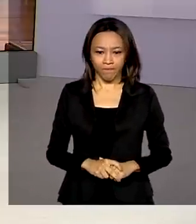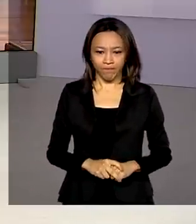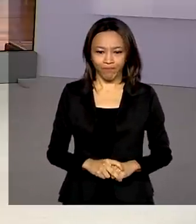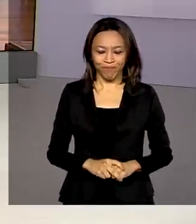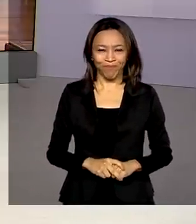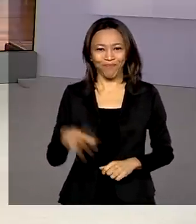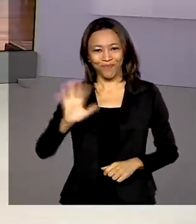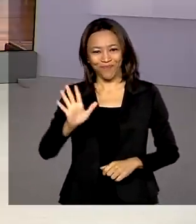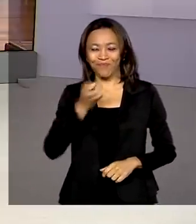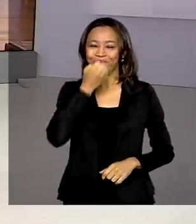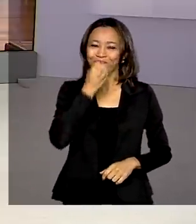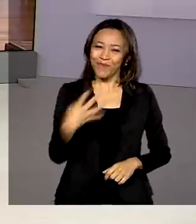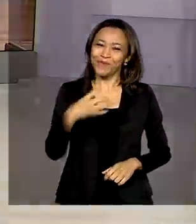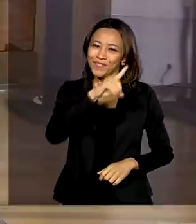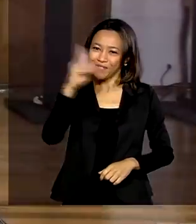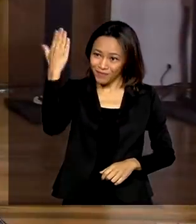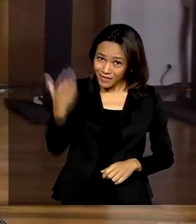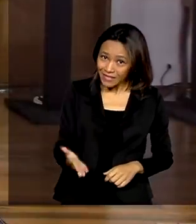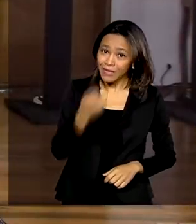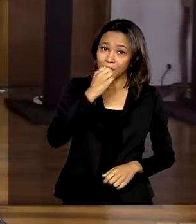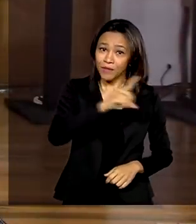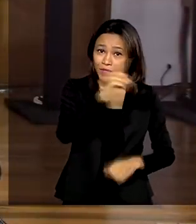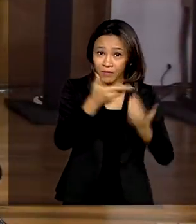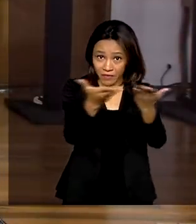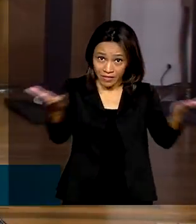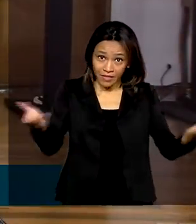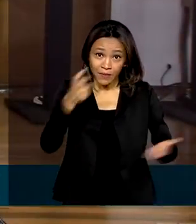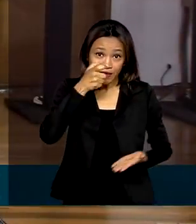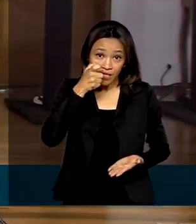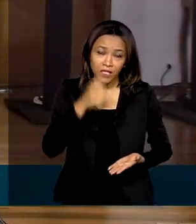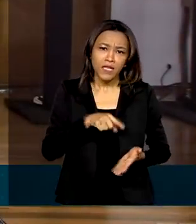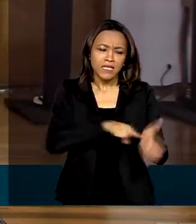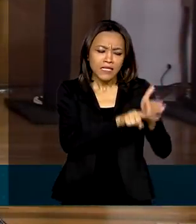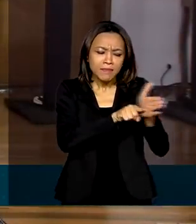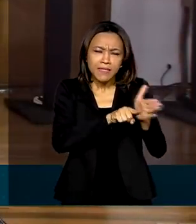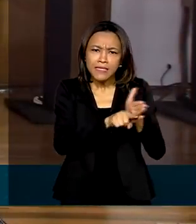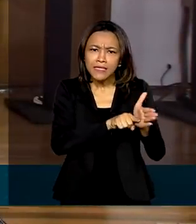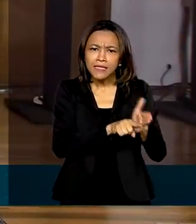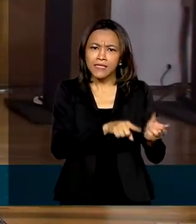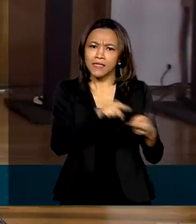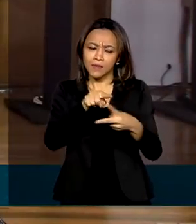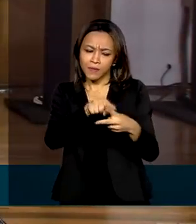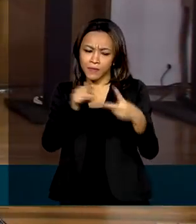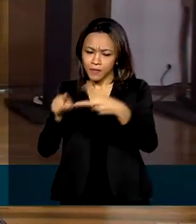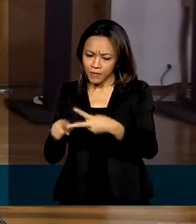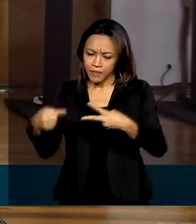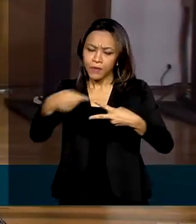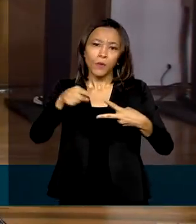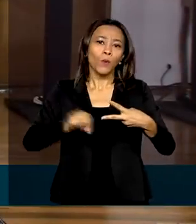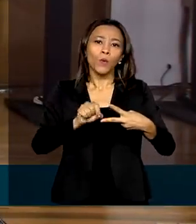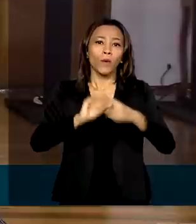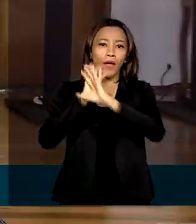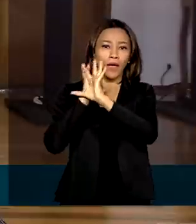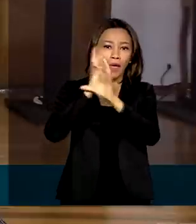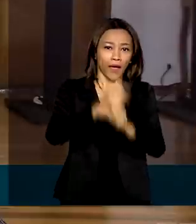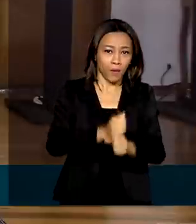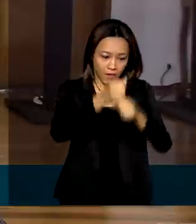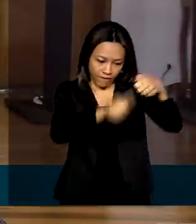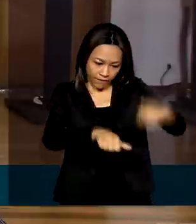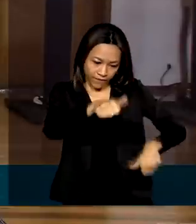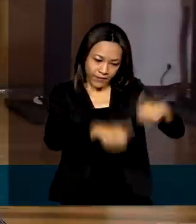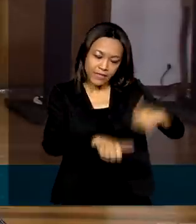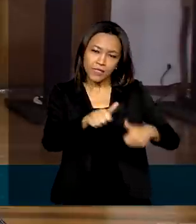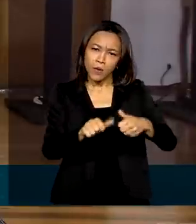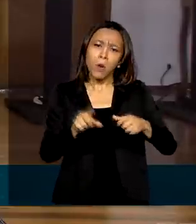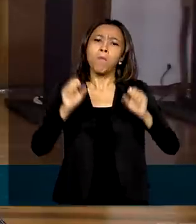Oi, Manuela! Bom dia pra você e também pra quem está conosco. Esses estudos são chamados de peer reviews, em português, revisão de pares. Eles